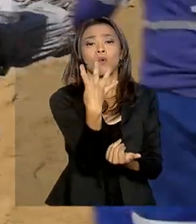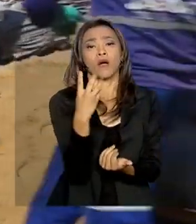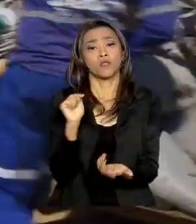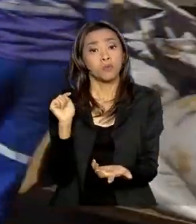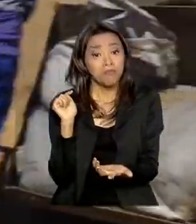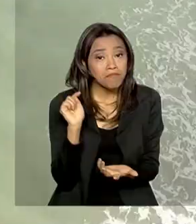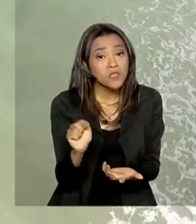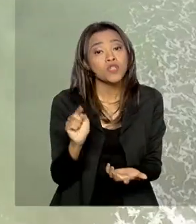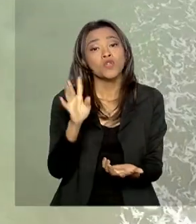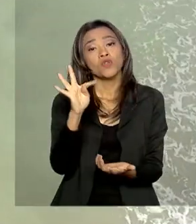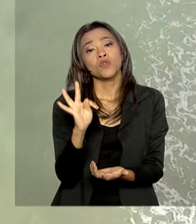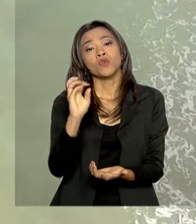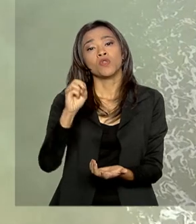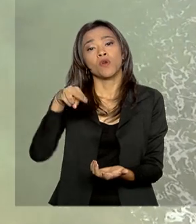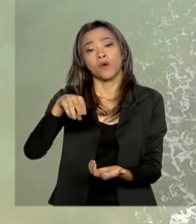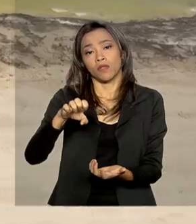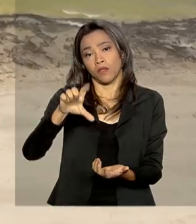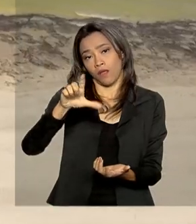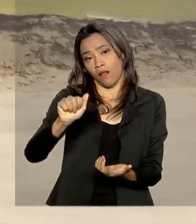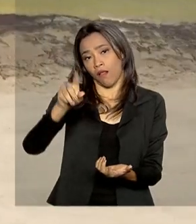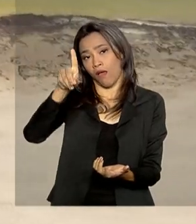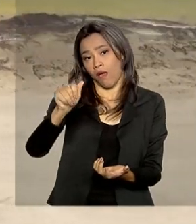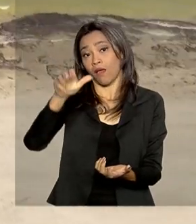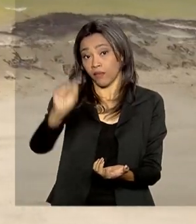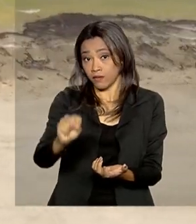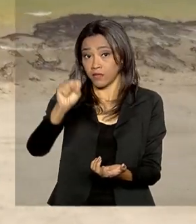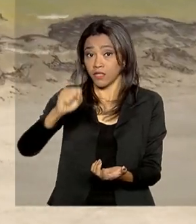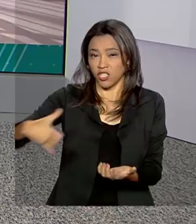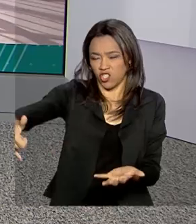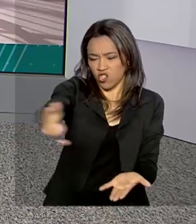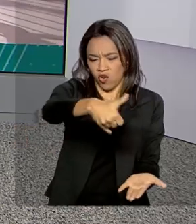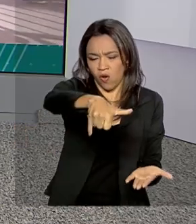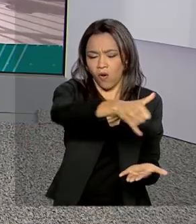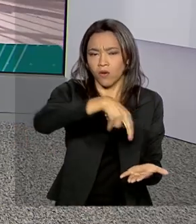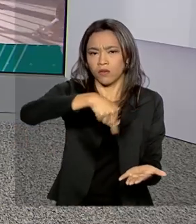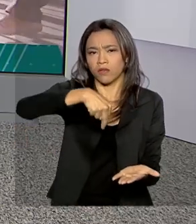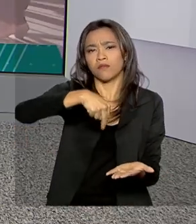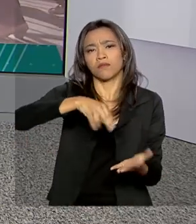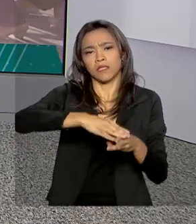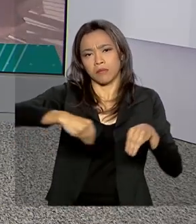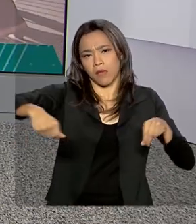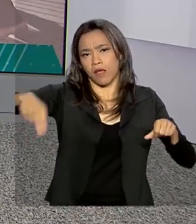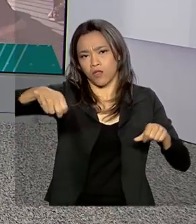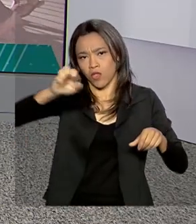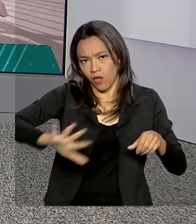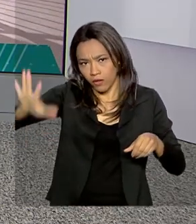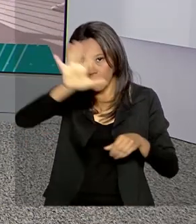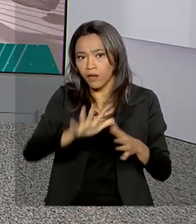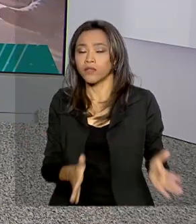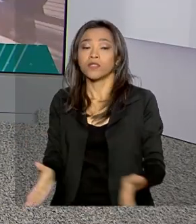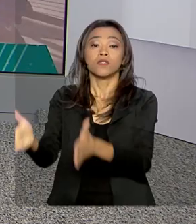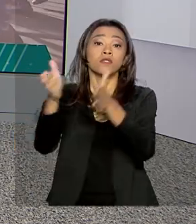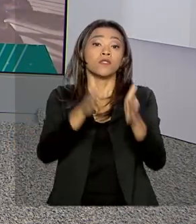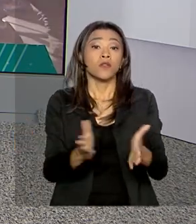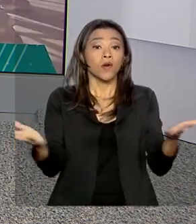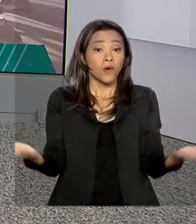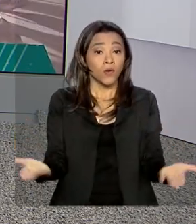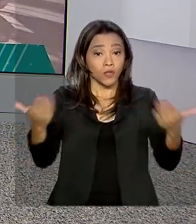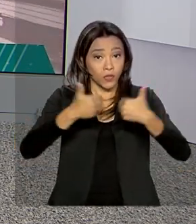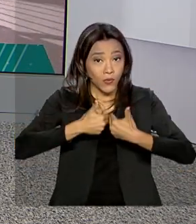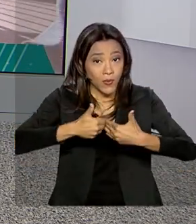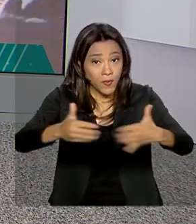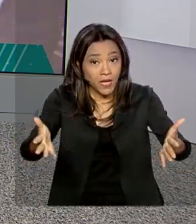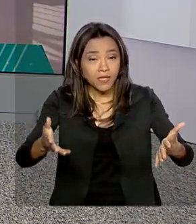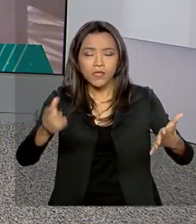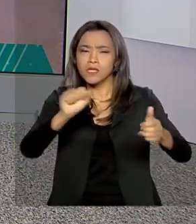toneladas de resíduos de óleo das praias nordestinas. Começa hoje mais uma edição da Semana da